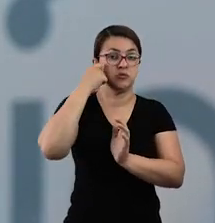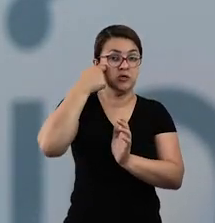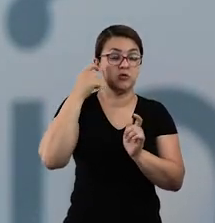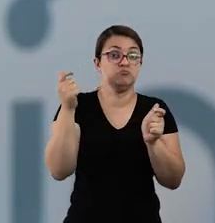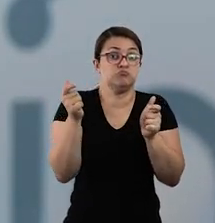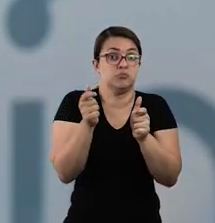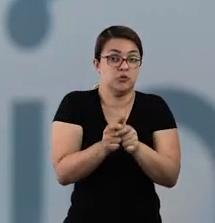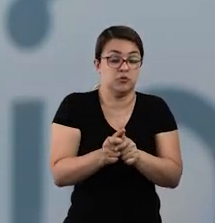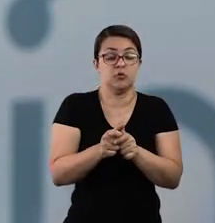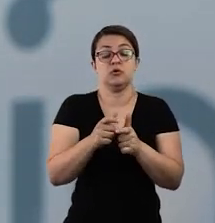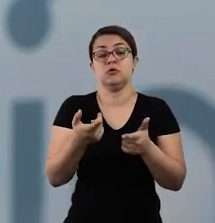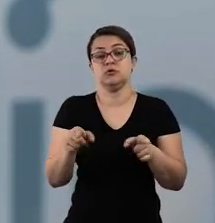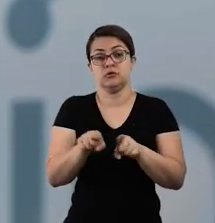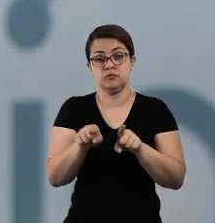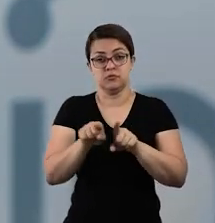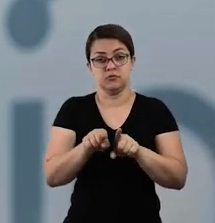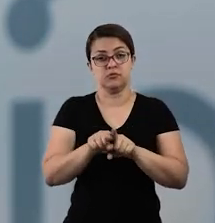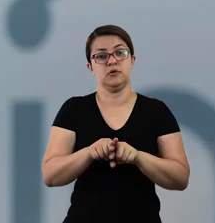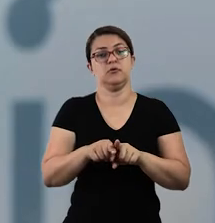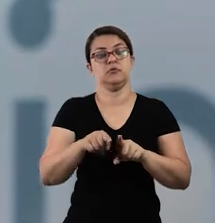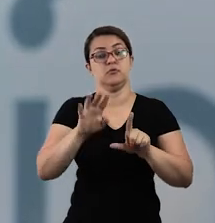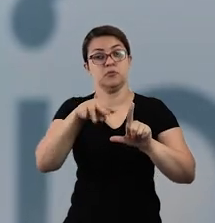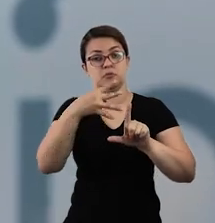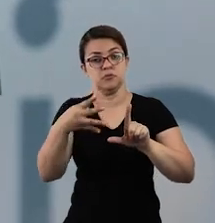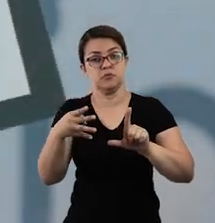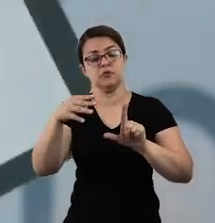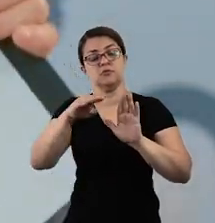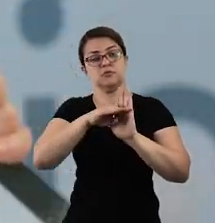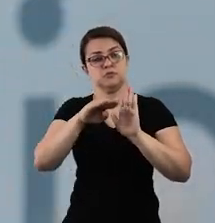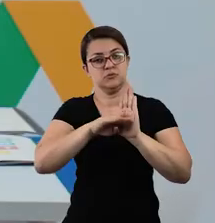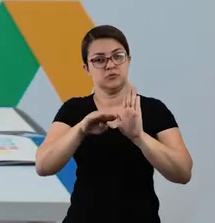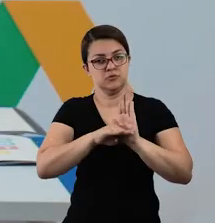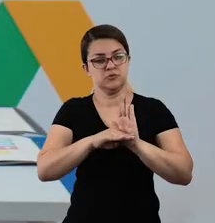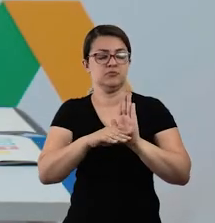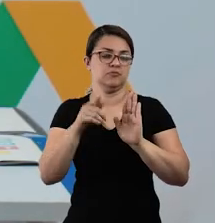quadro de rotina dá para visualizar melhor, inclusive, o que está escrito aqui, tá?